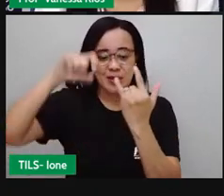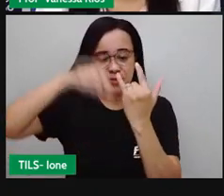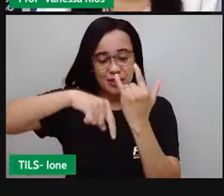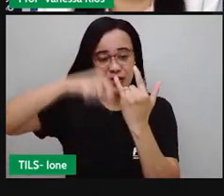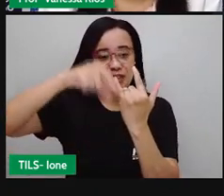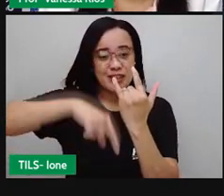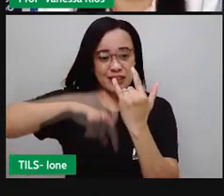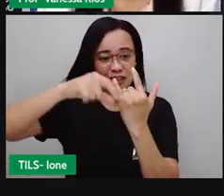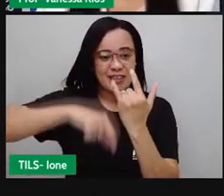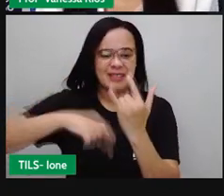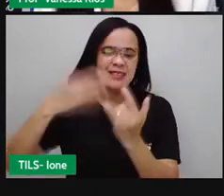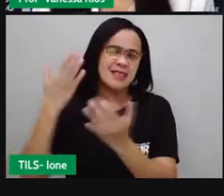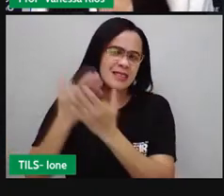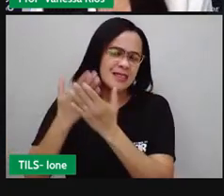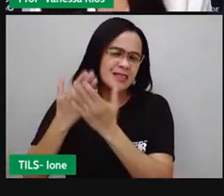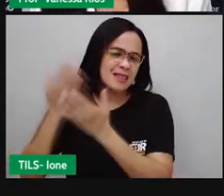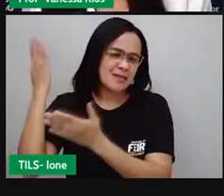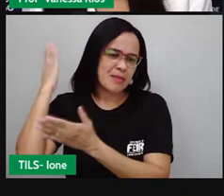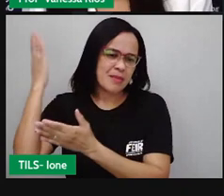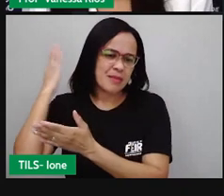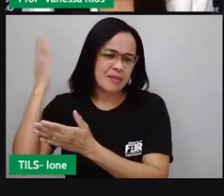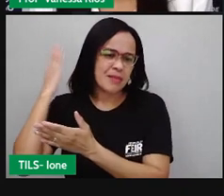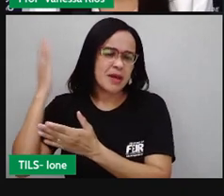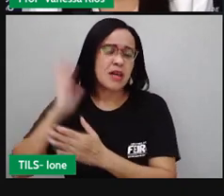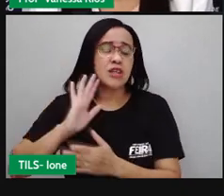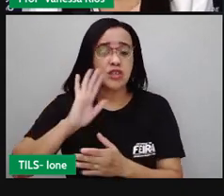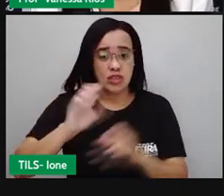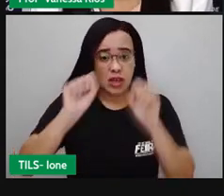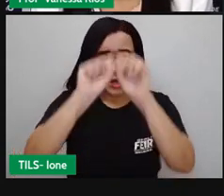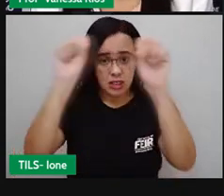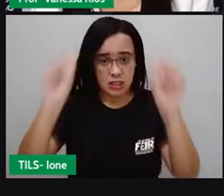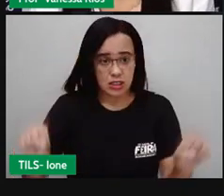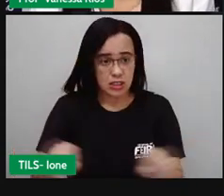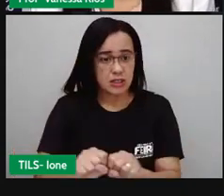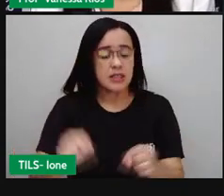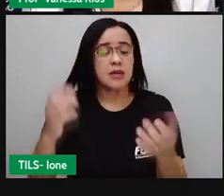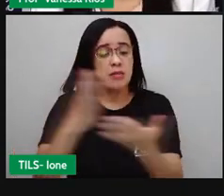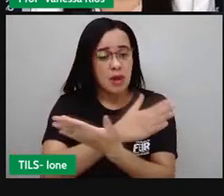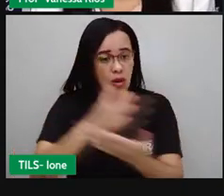aí outros sistemas que fazem parte aí também do nosso corpo.